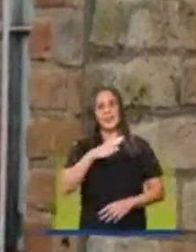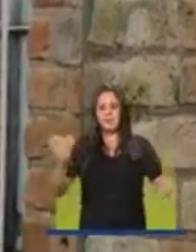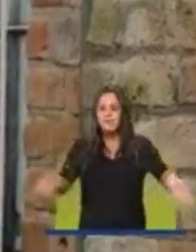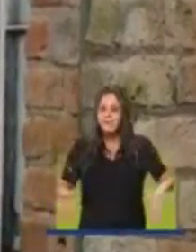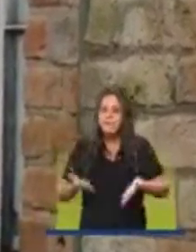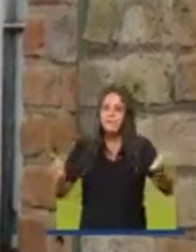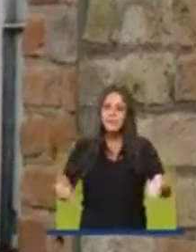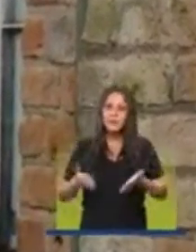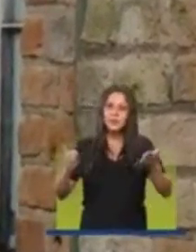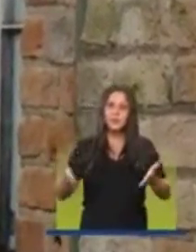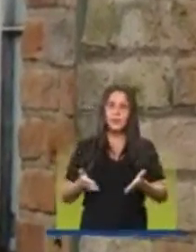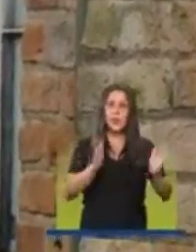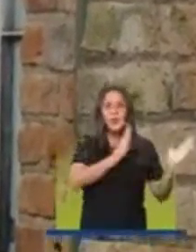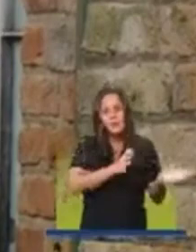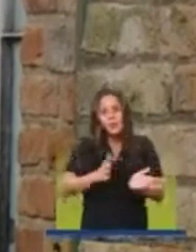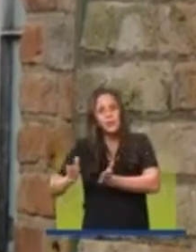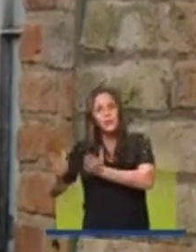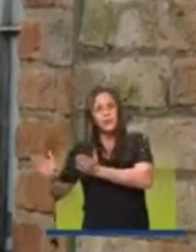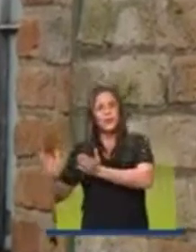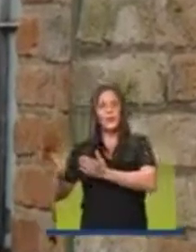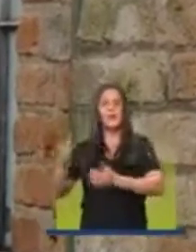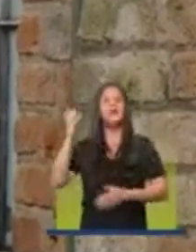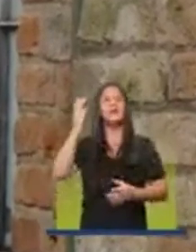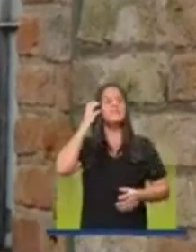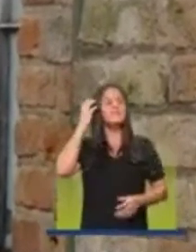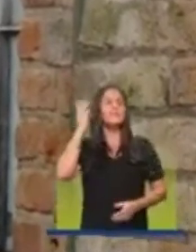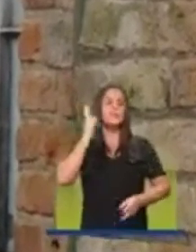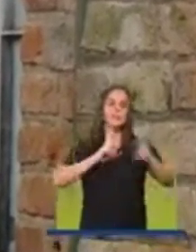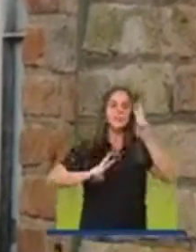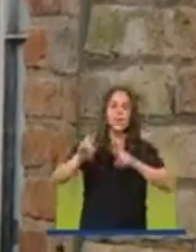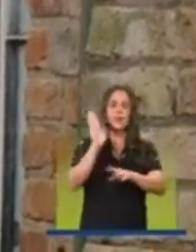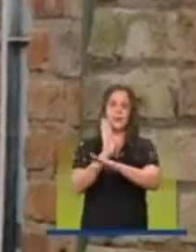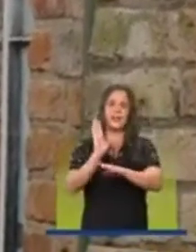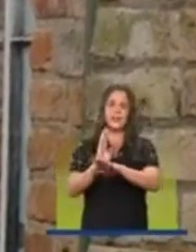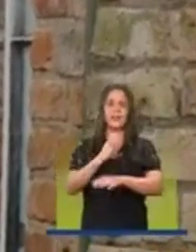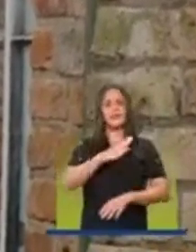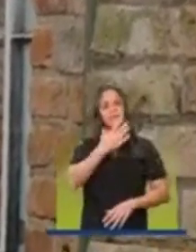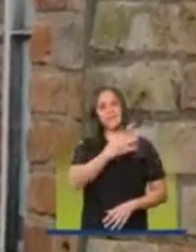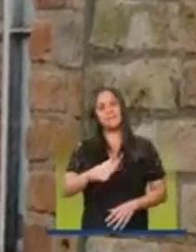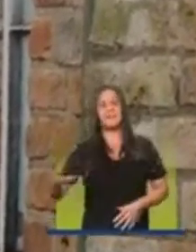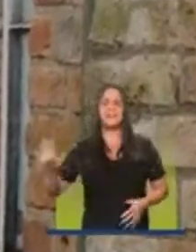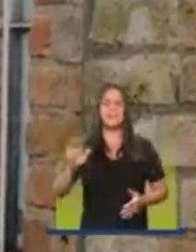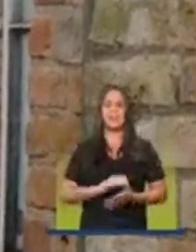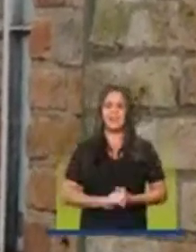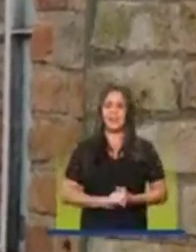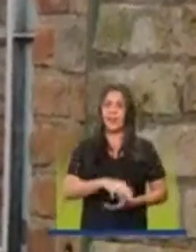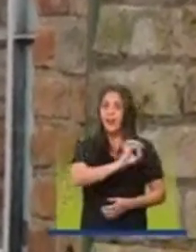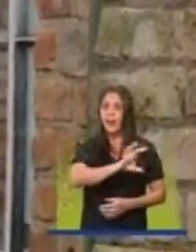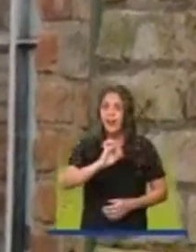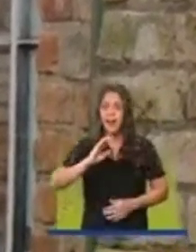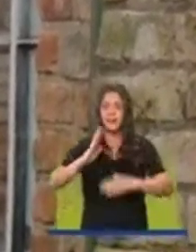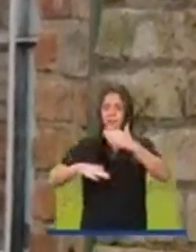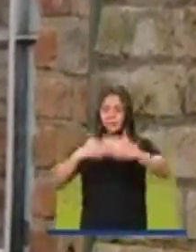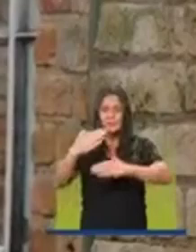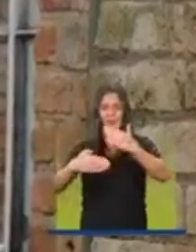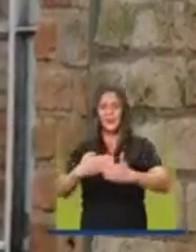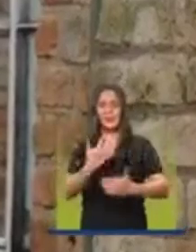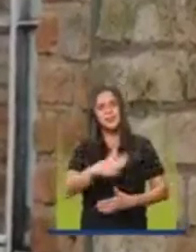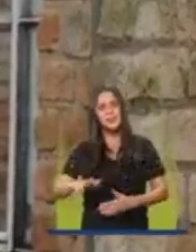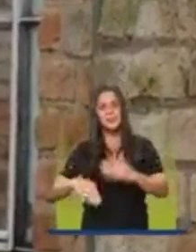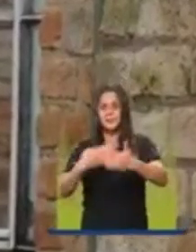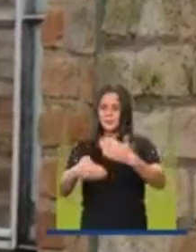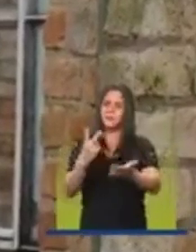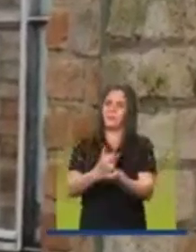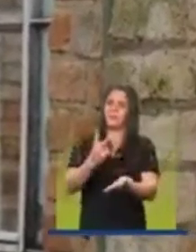estimular a cadeia produtiva do audiovisual do cinema na cidade de Santos. Para cada vez mais, Santos